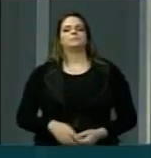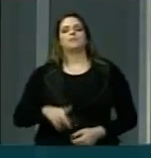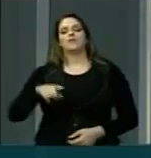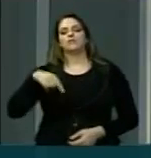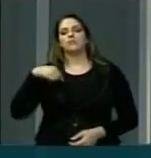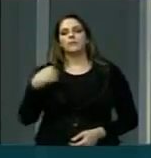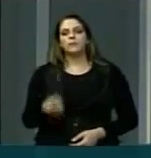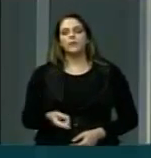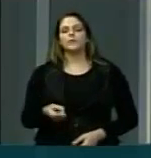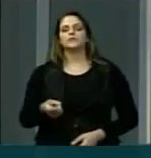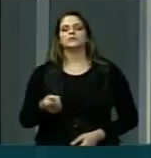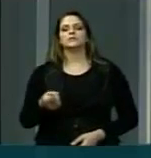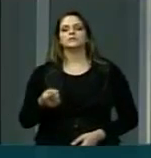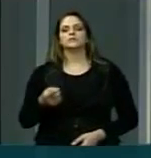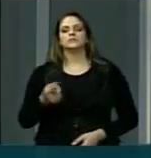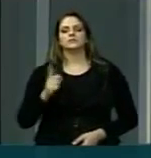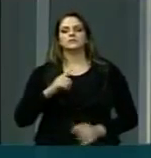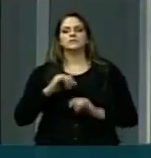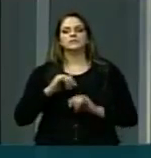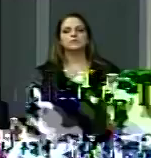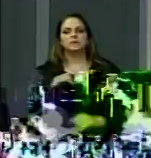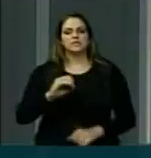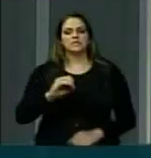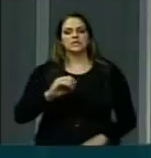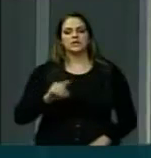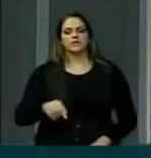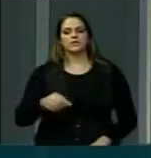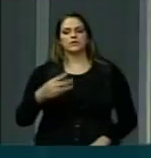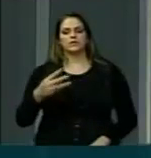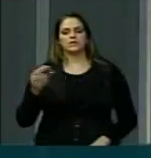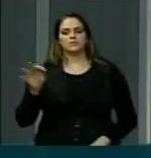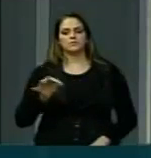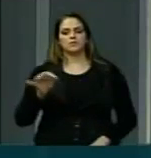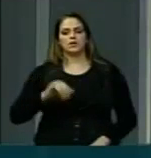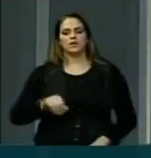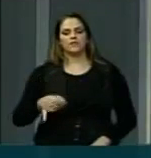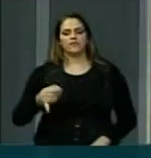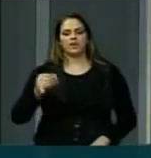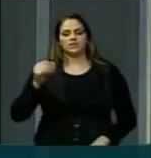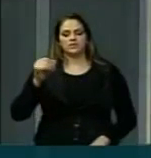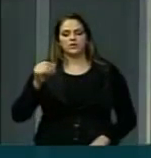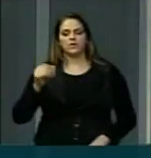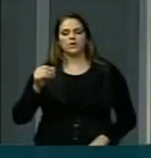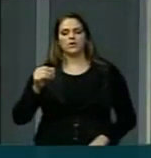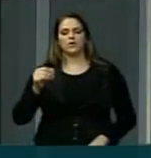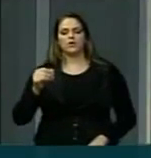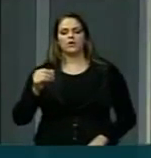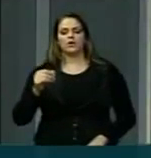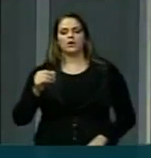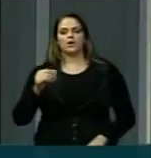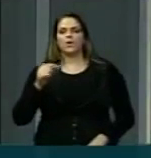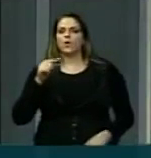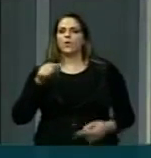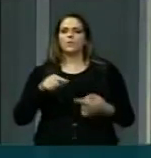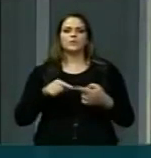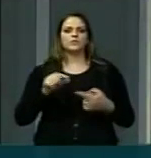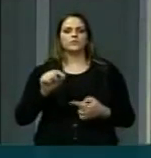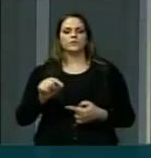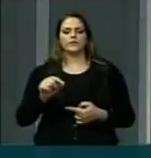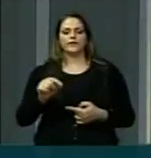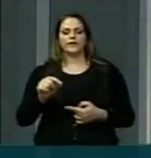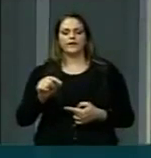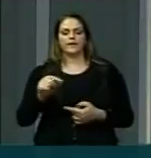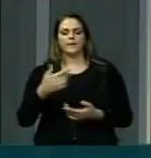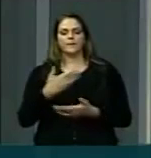com o anúncio do índice da inflação de 0%, o foco foi o